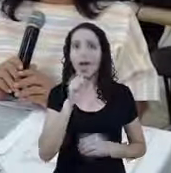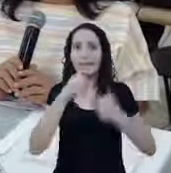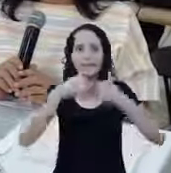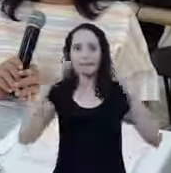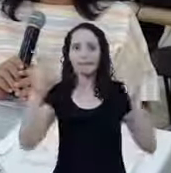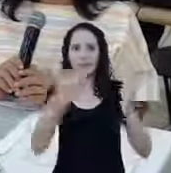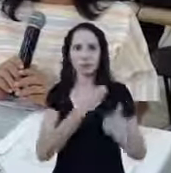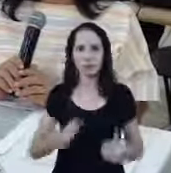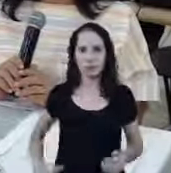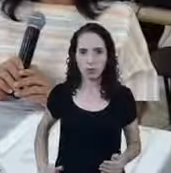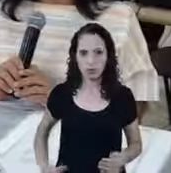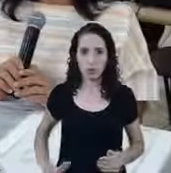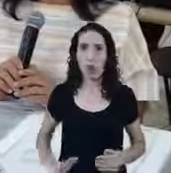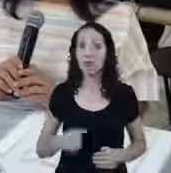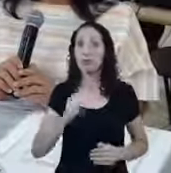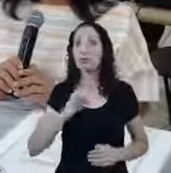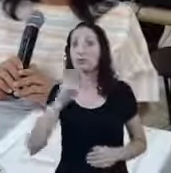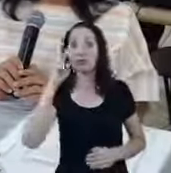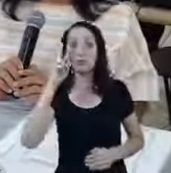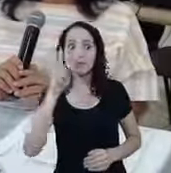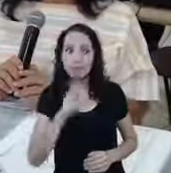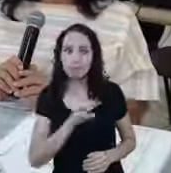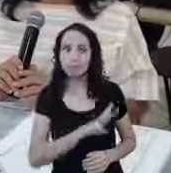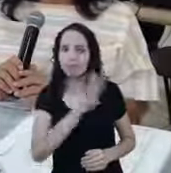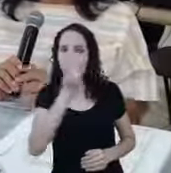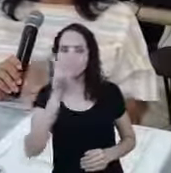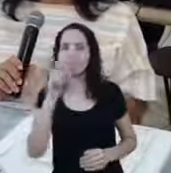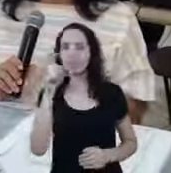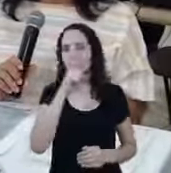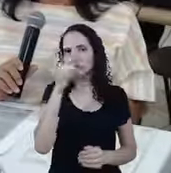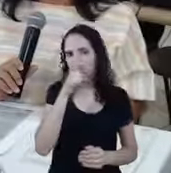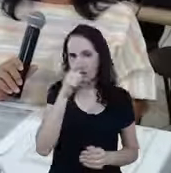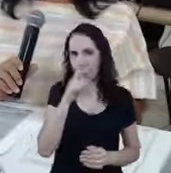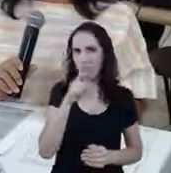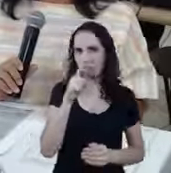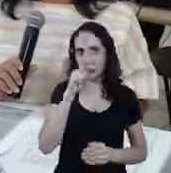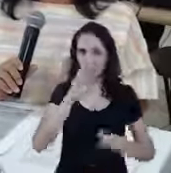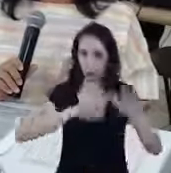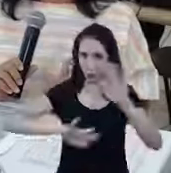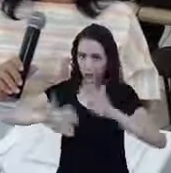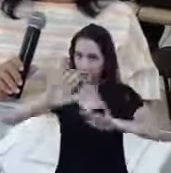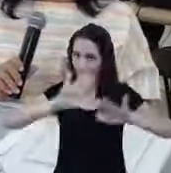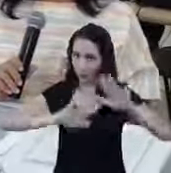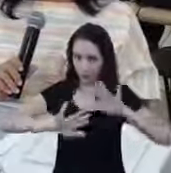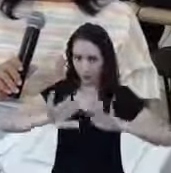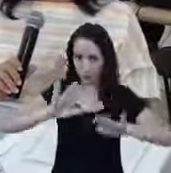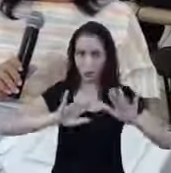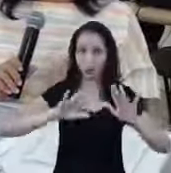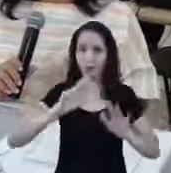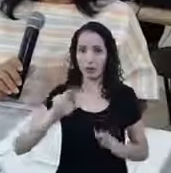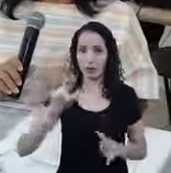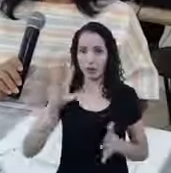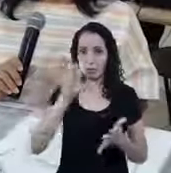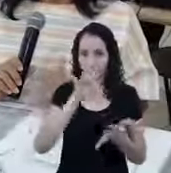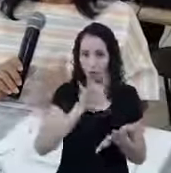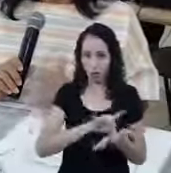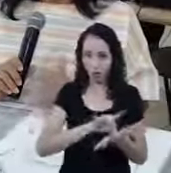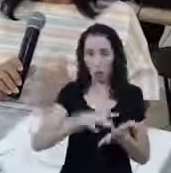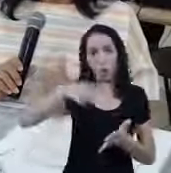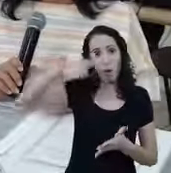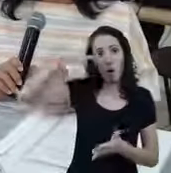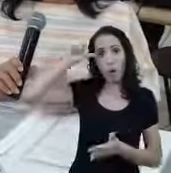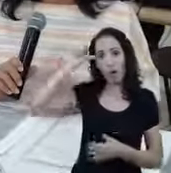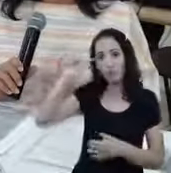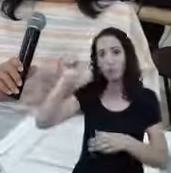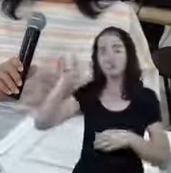internet E ver alguma declaração Ainda não é oficial Veja que ontem Foi lançado Ontem foi falado